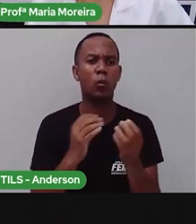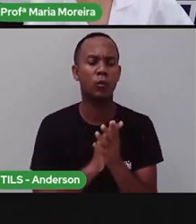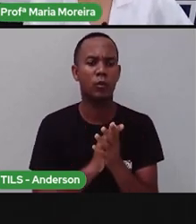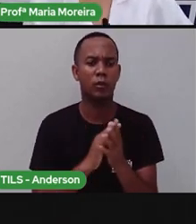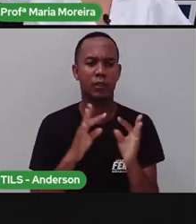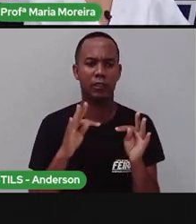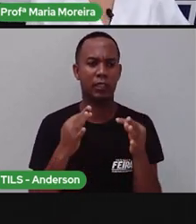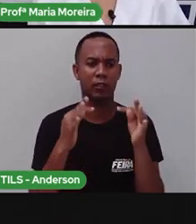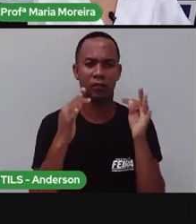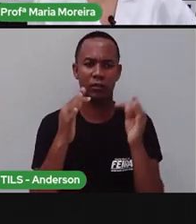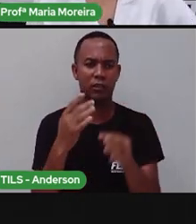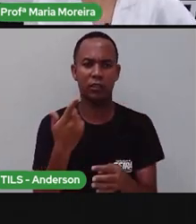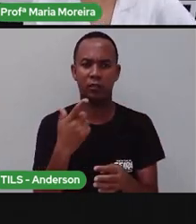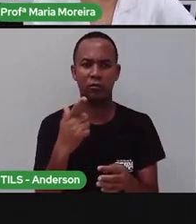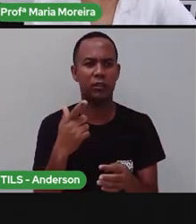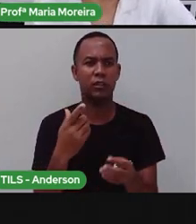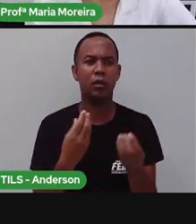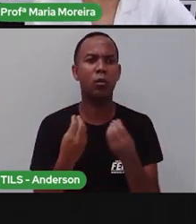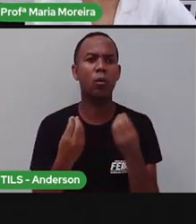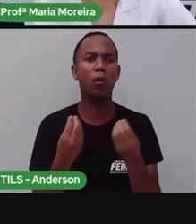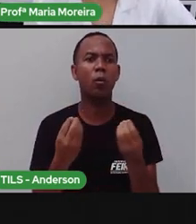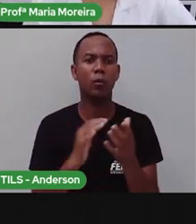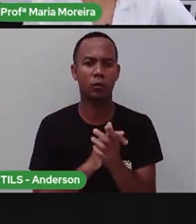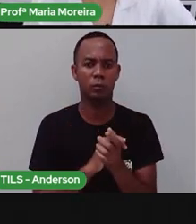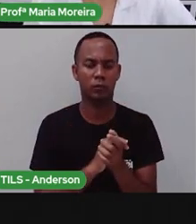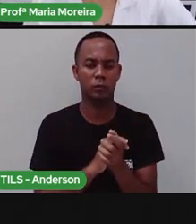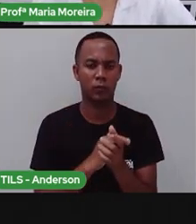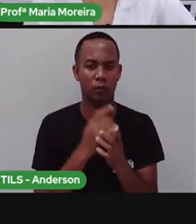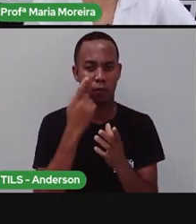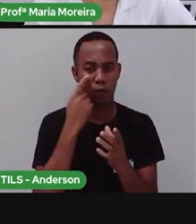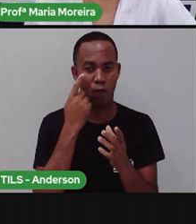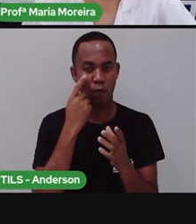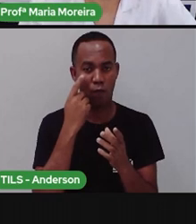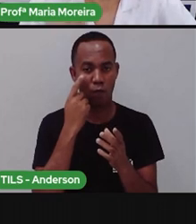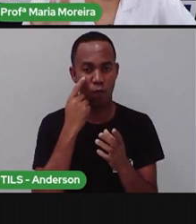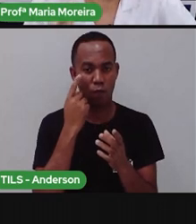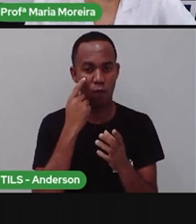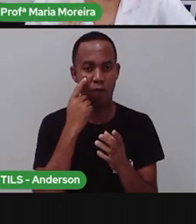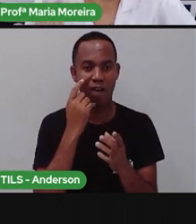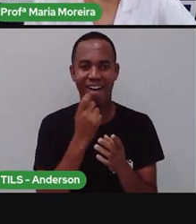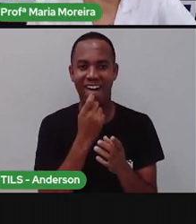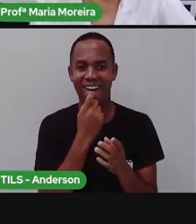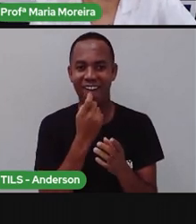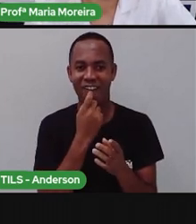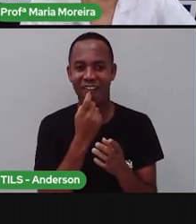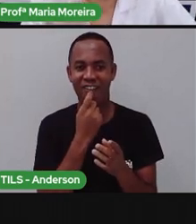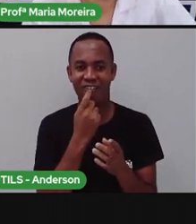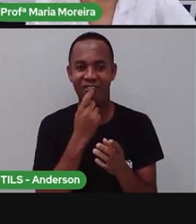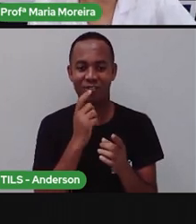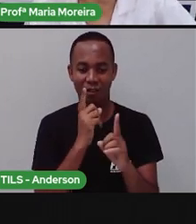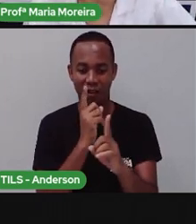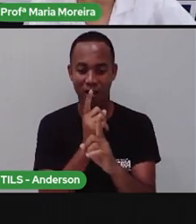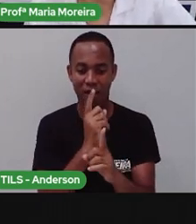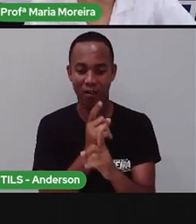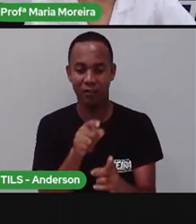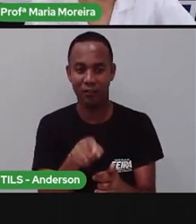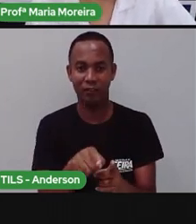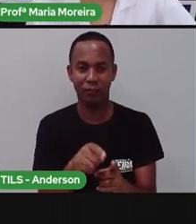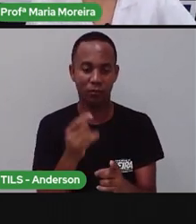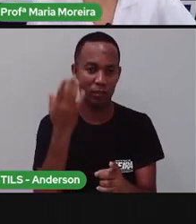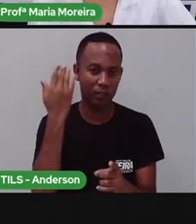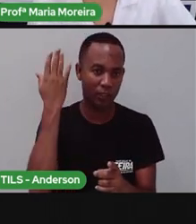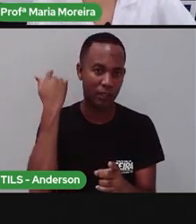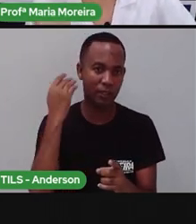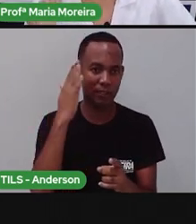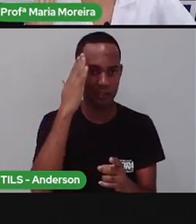tecnologia, as pessoas não tinham como tirar foto. Através de fósseis. uma maneira de se descobrir o que aconteceu nesse passado.